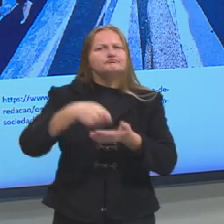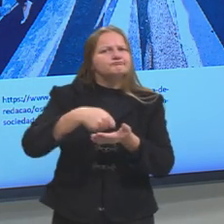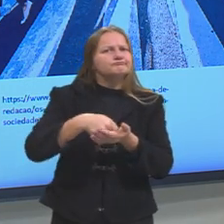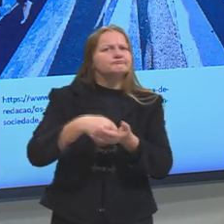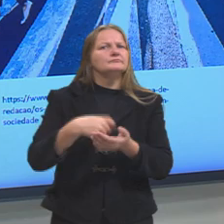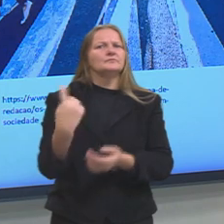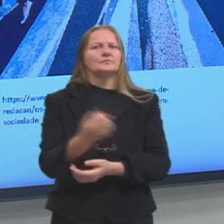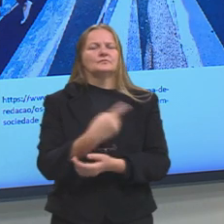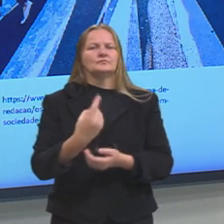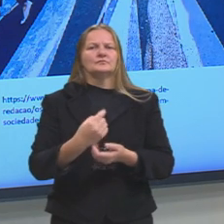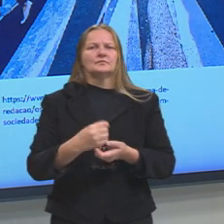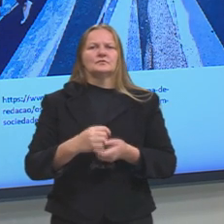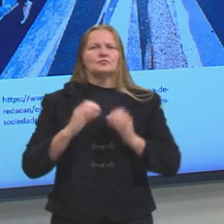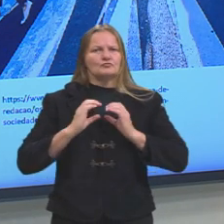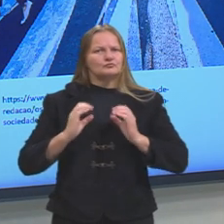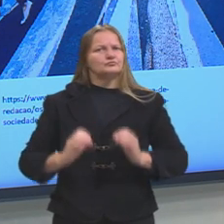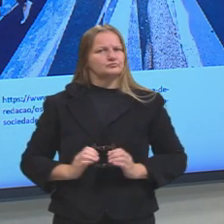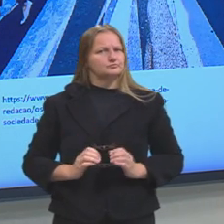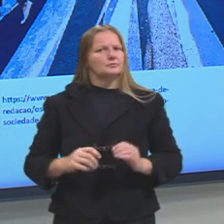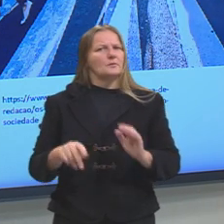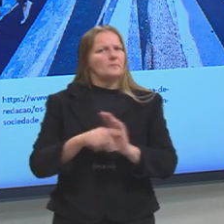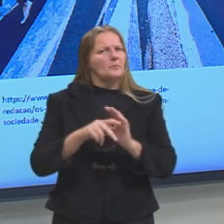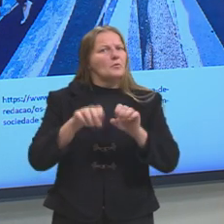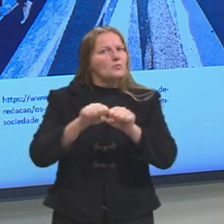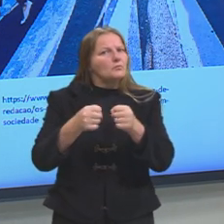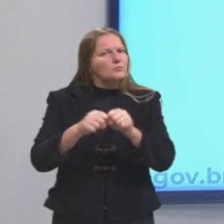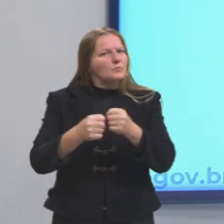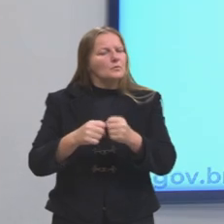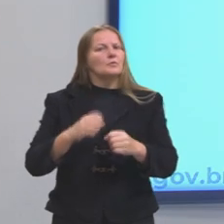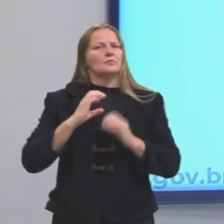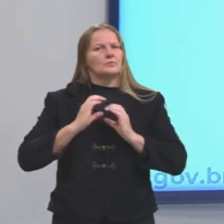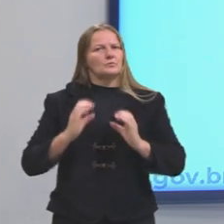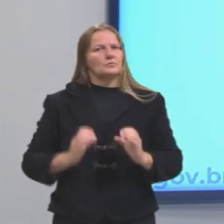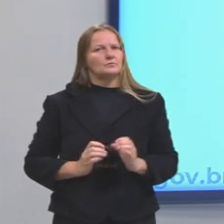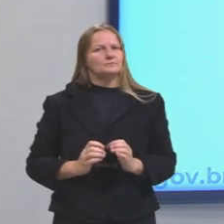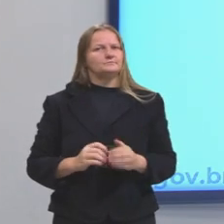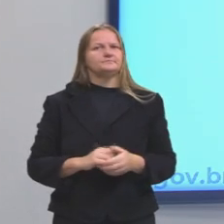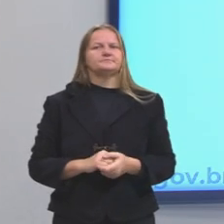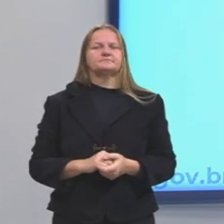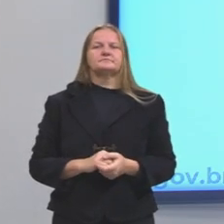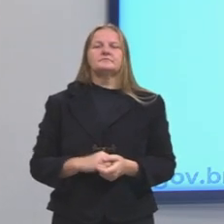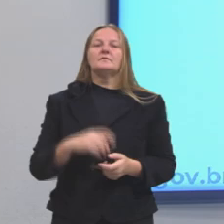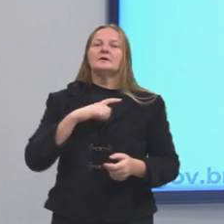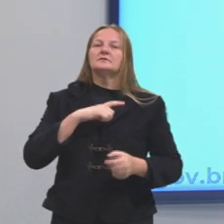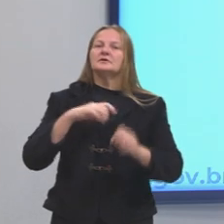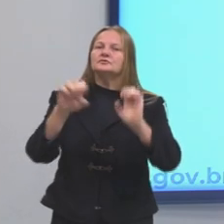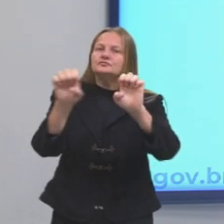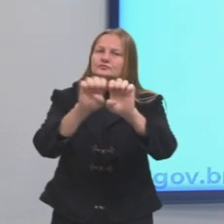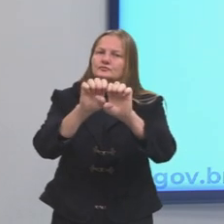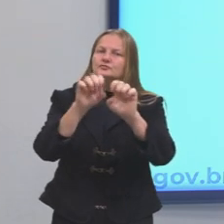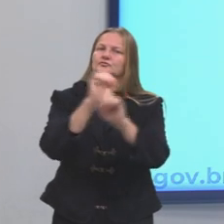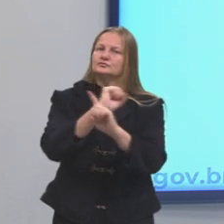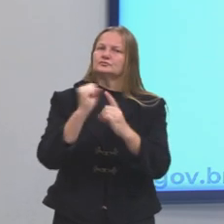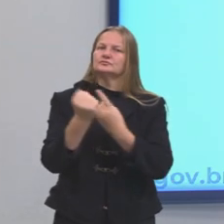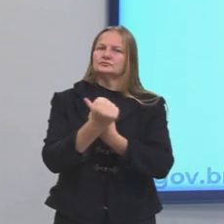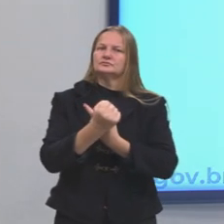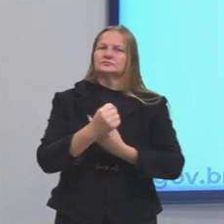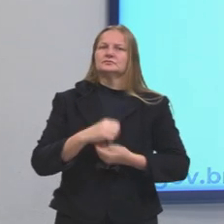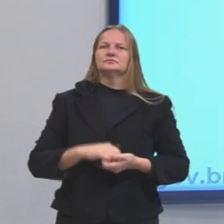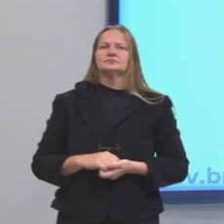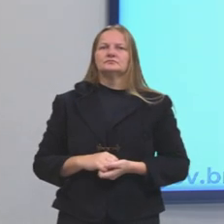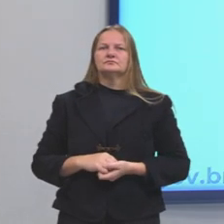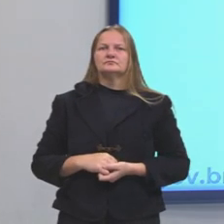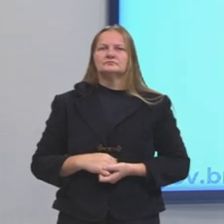esses comportamentos ou a quebra desses comportamentos, certo? Então, aí existe uma estrutura social e